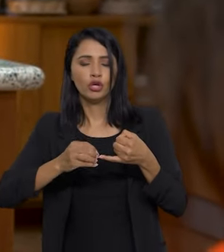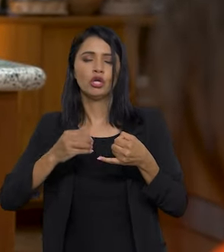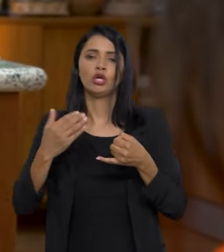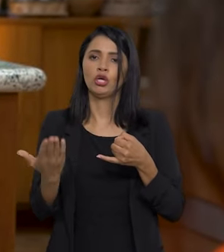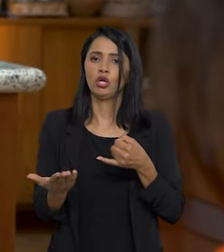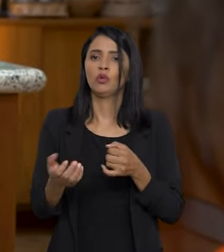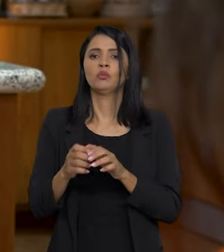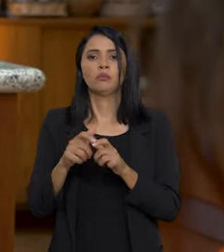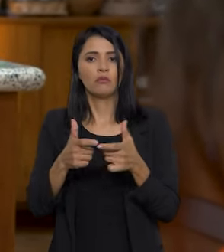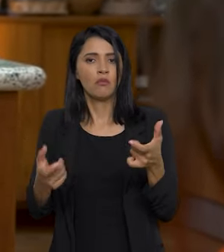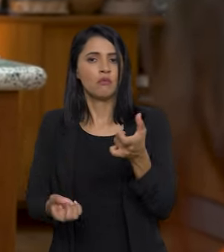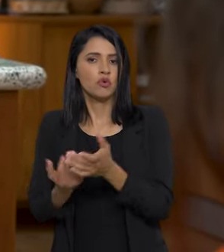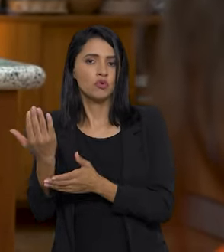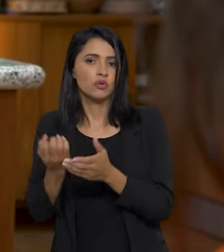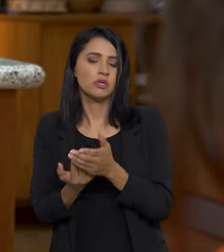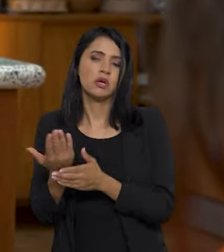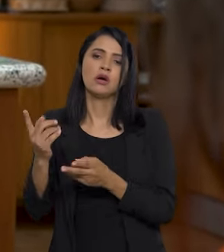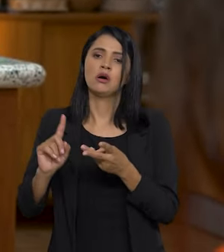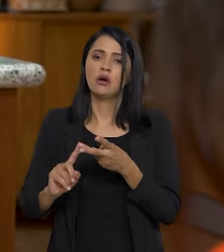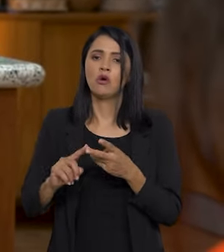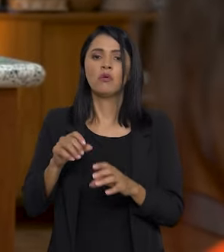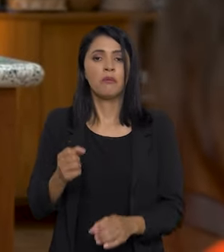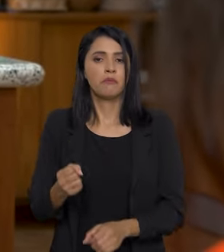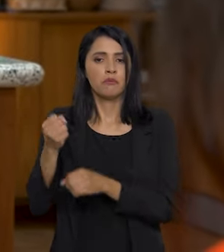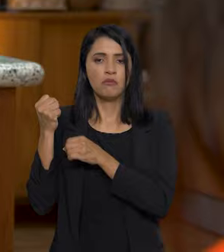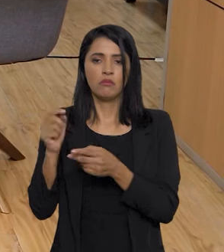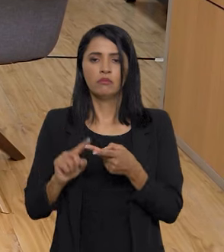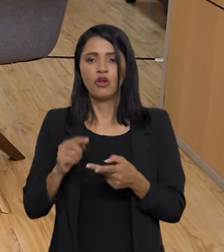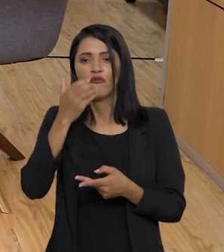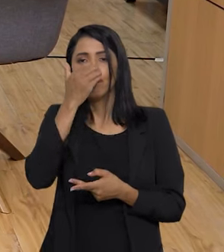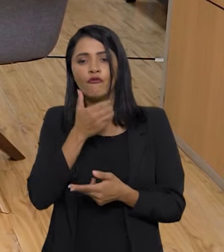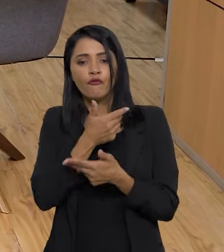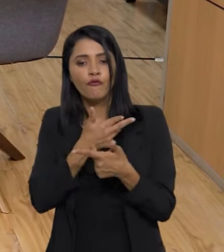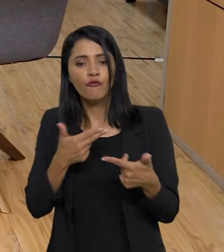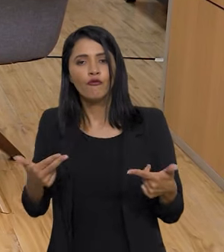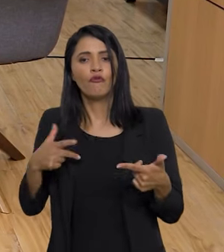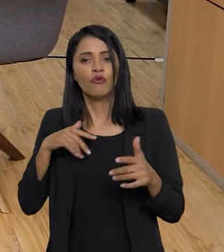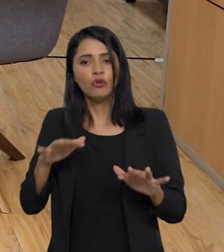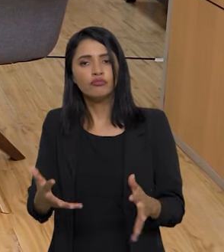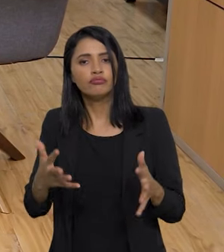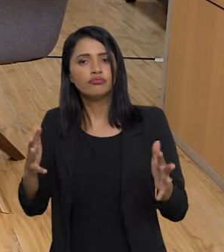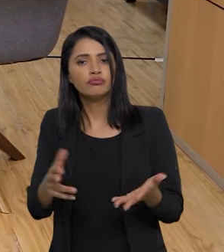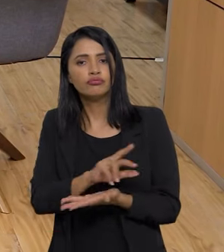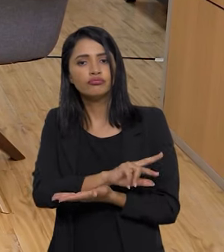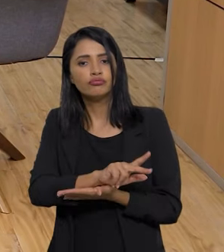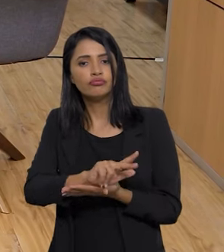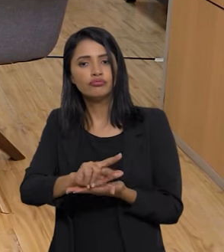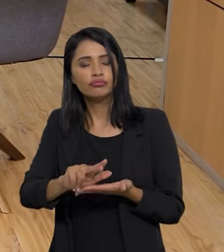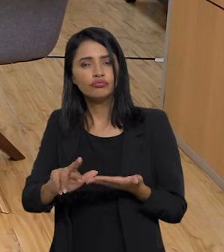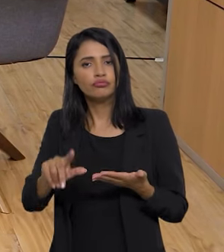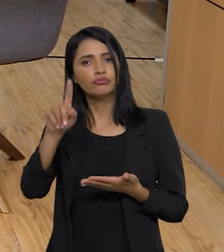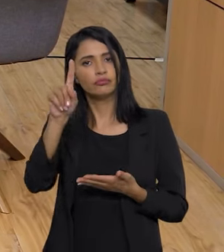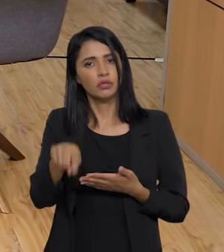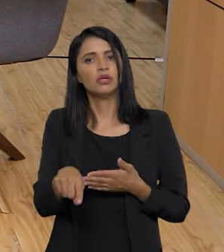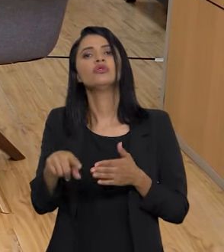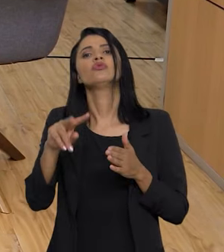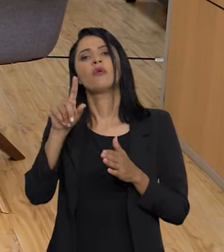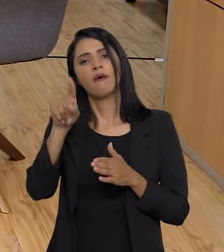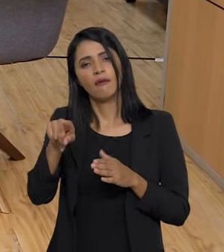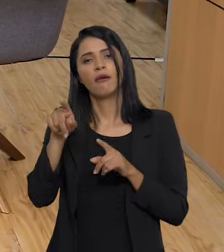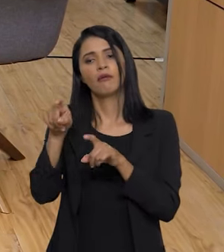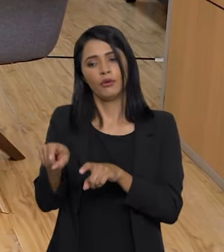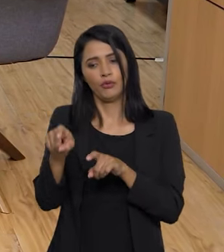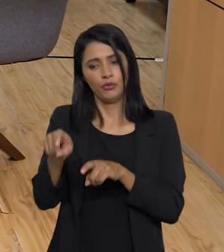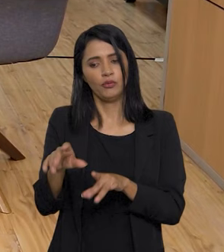de feijão, aumentar a produção de mandioca, de frutas, legumes. Isso é a